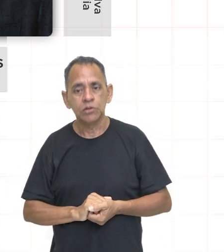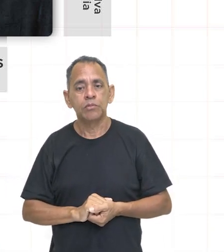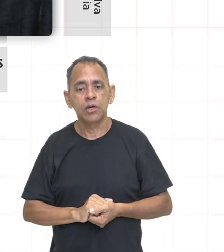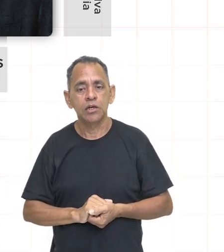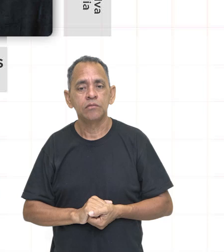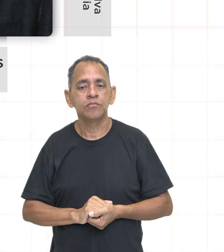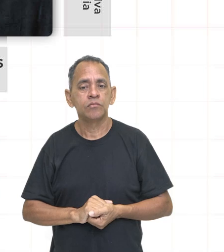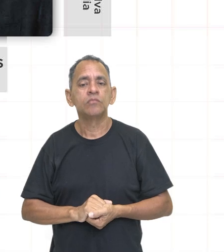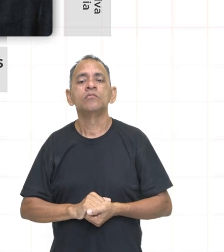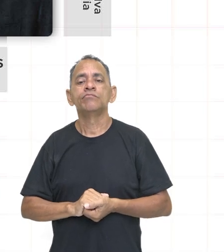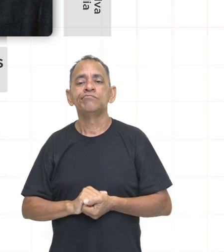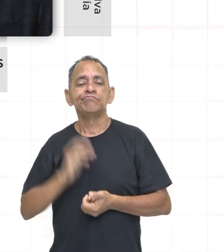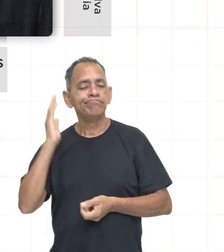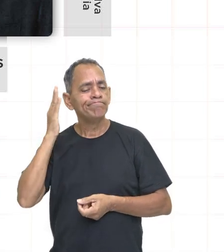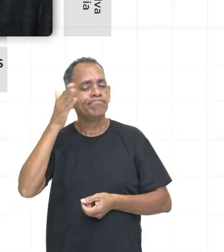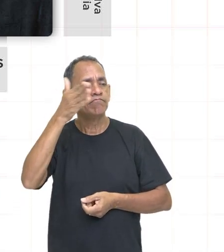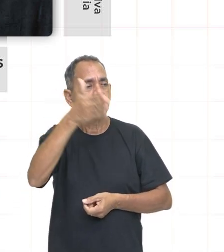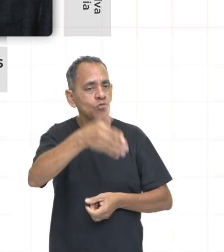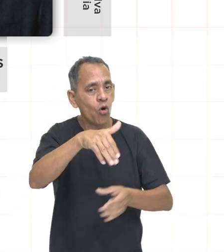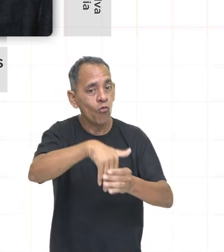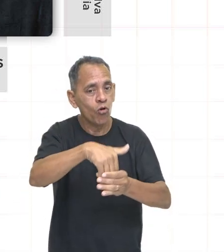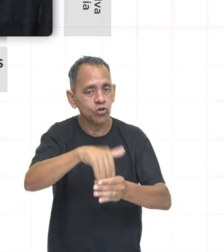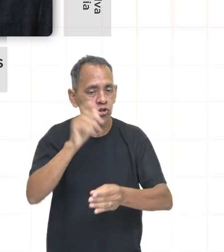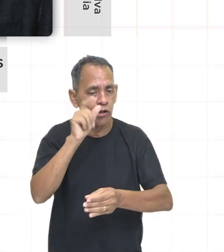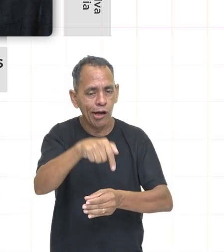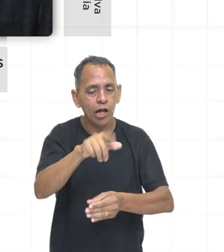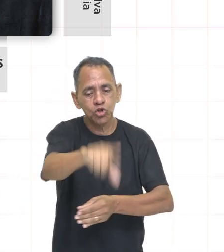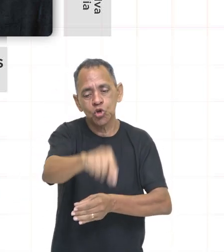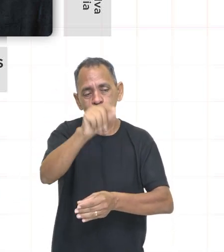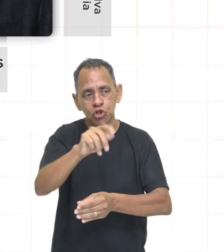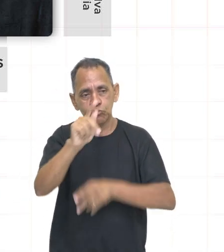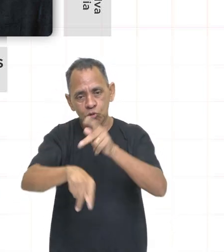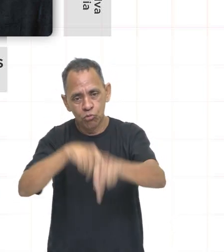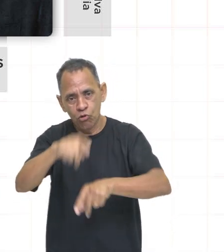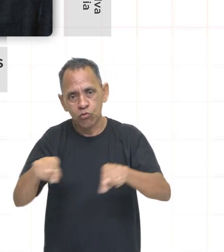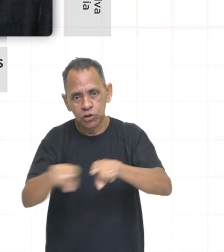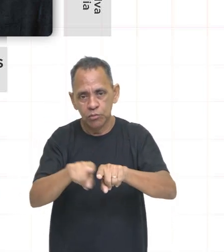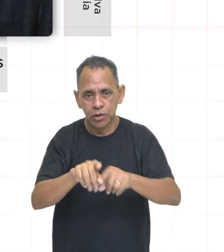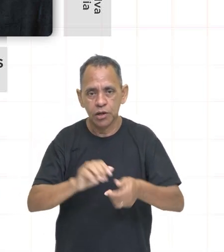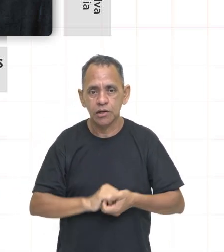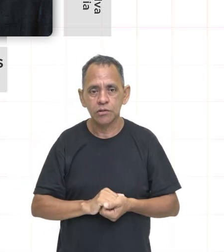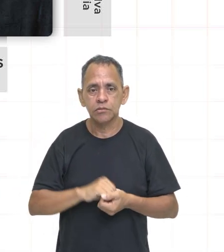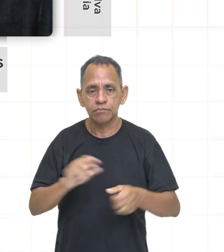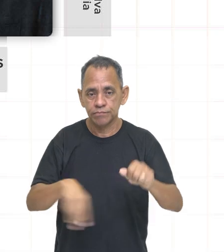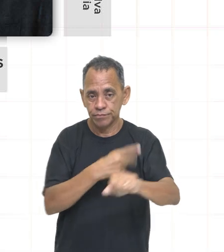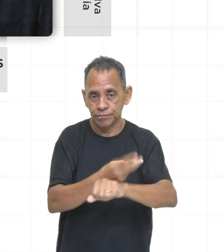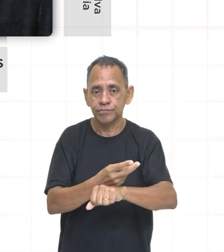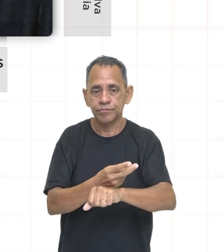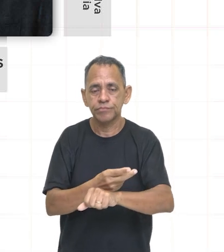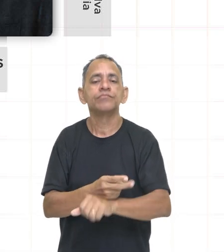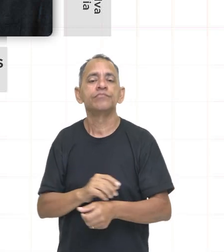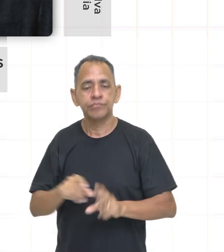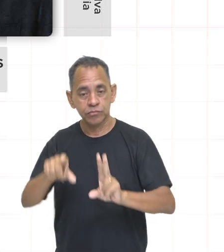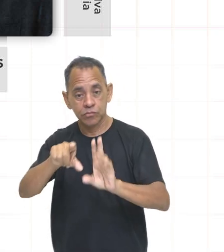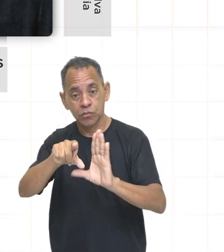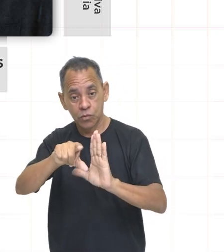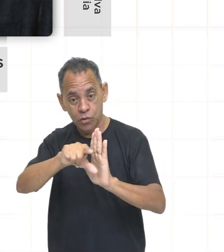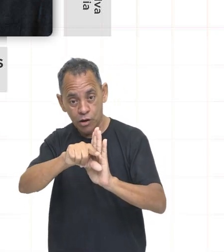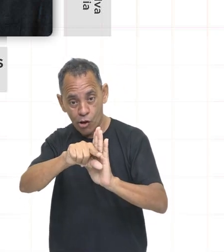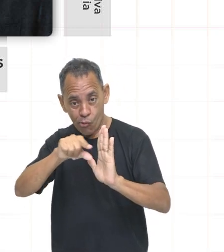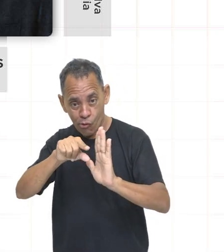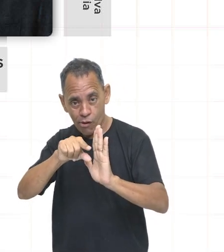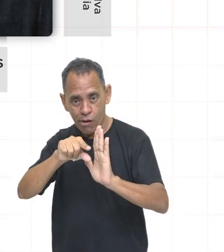reivindicava o retorno das eleições diretas no Brasil, a qual ficou conhecida como Emenda Constitucional Dante de Oliveira,